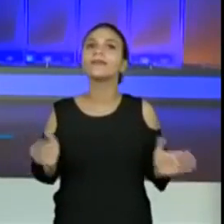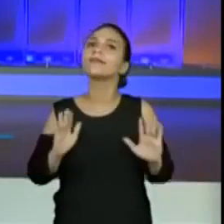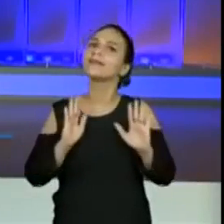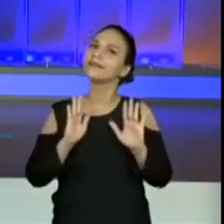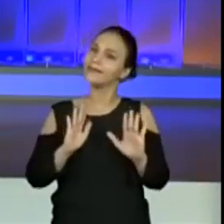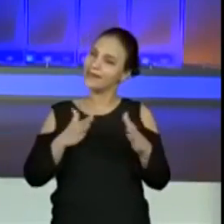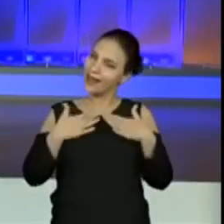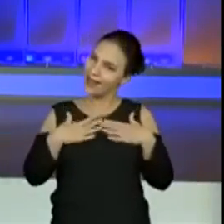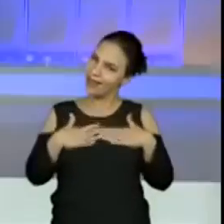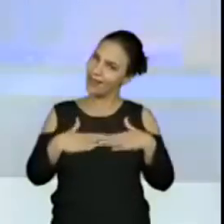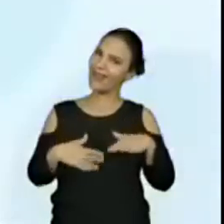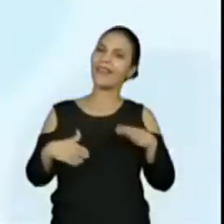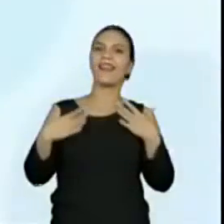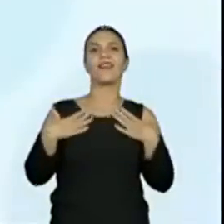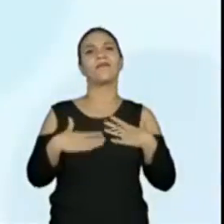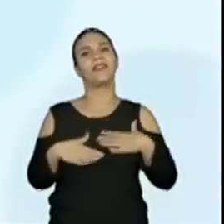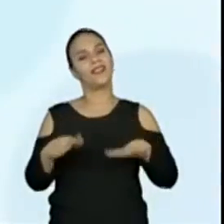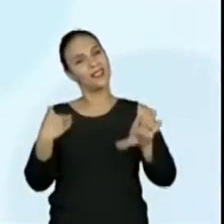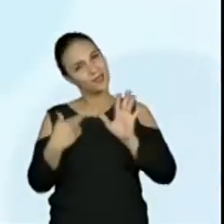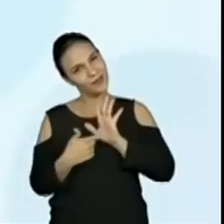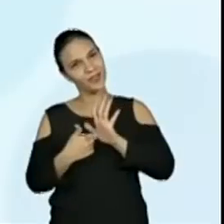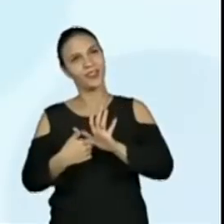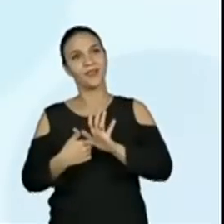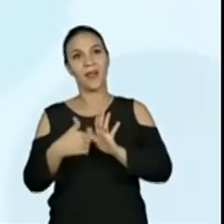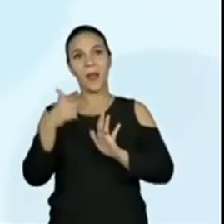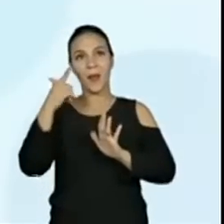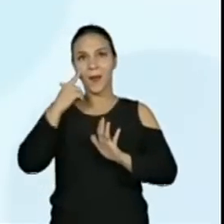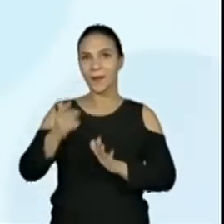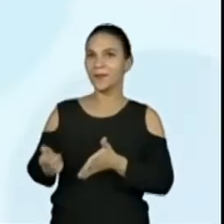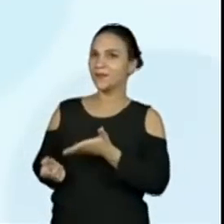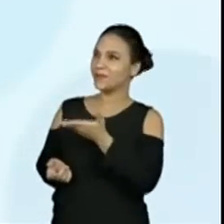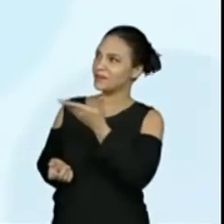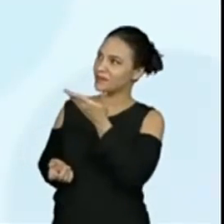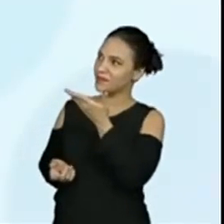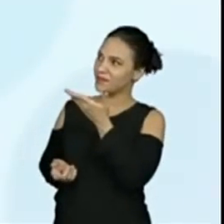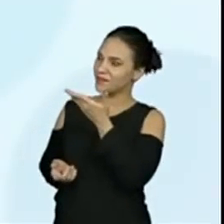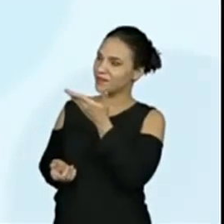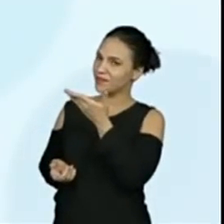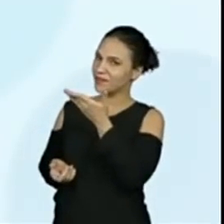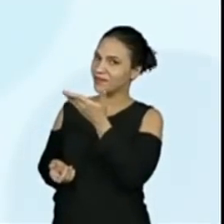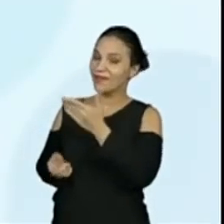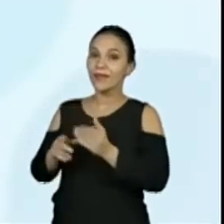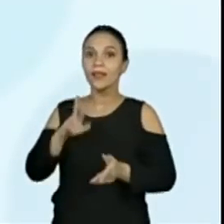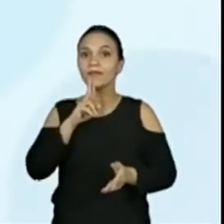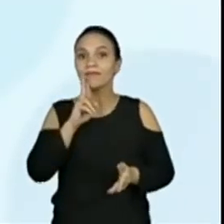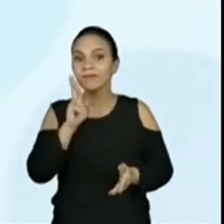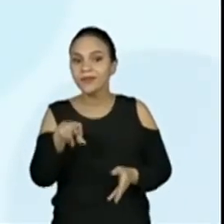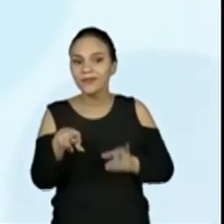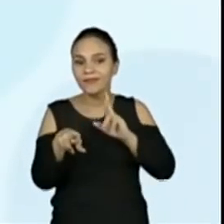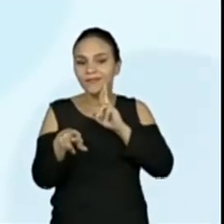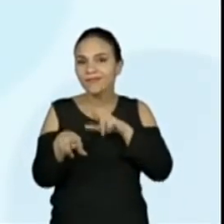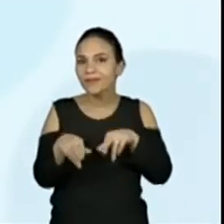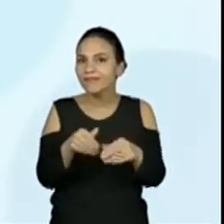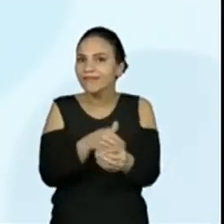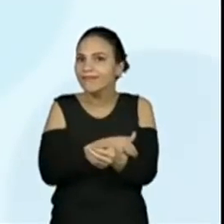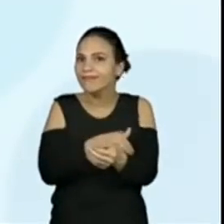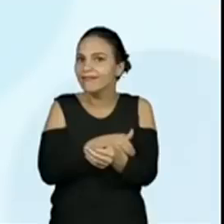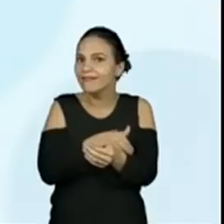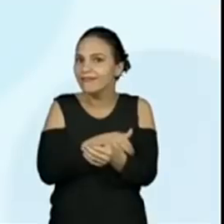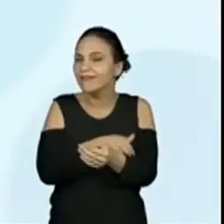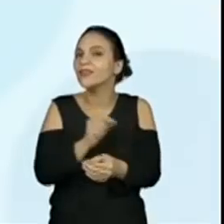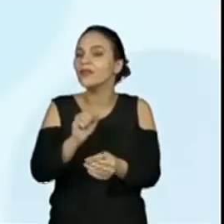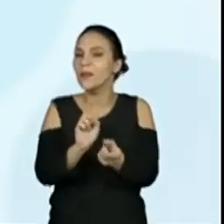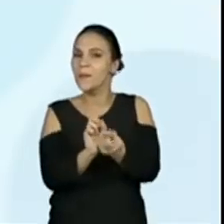Já vou mostrar. Olha aqui, dá uma olhadinha aqui em cima. Resolva os enigmas a seguir, utilizando as operações